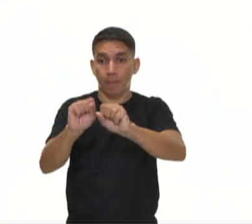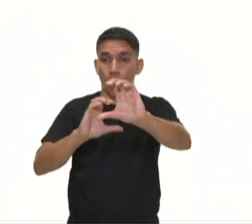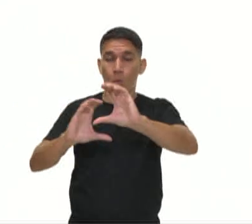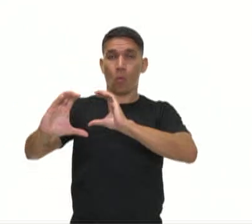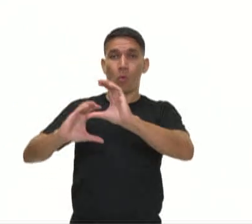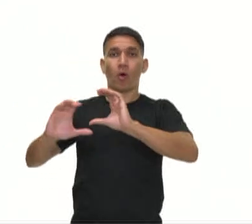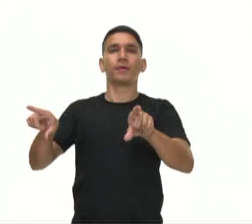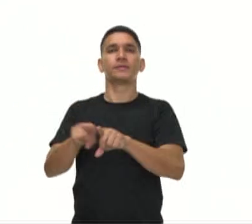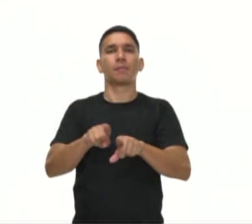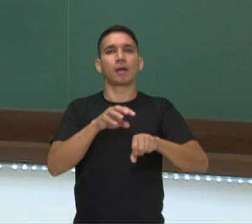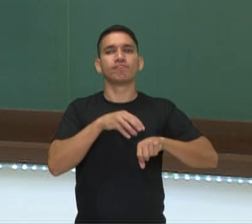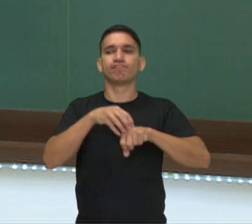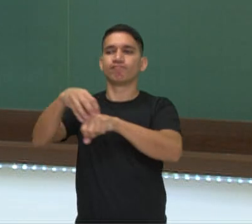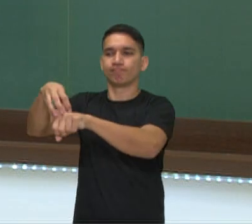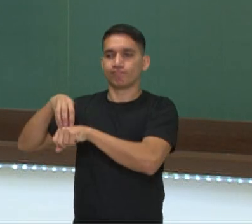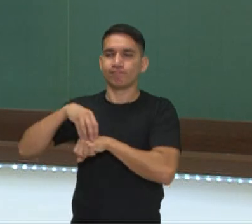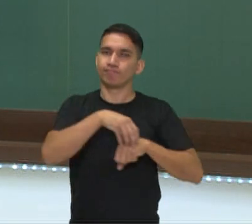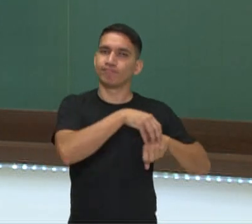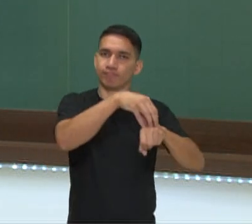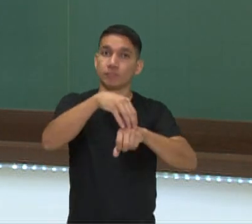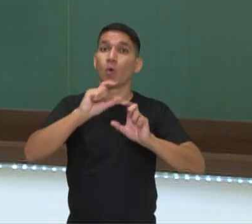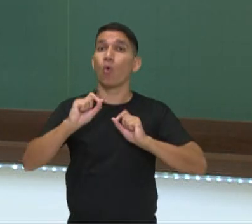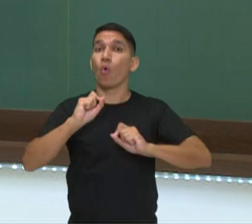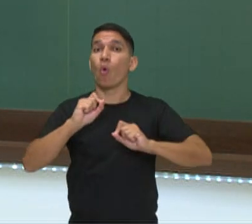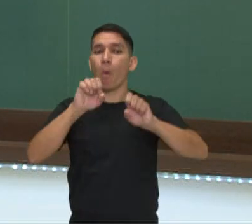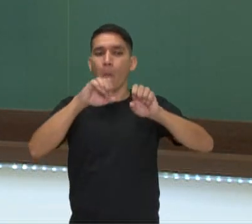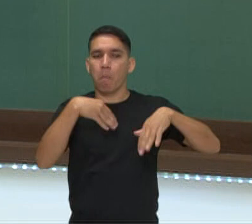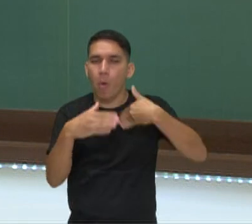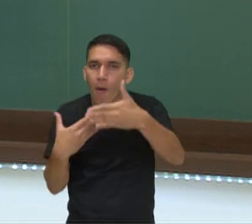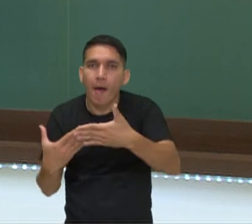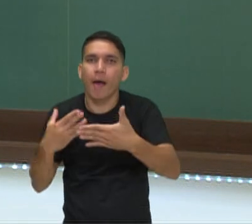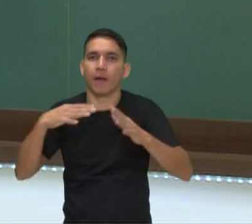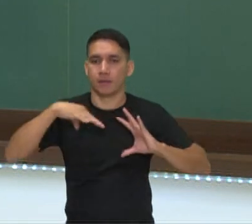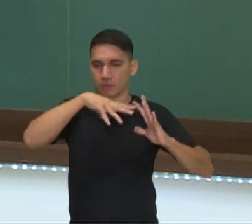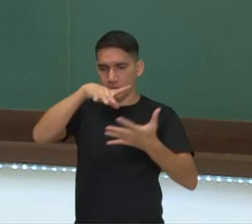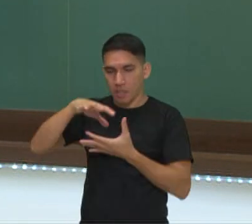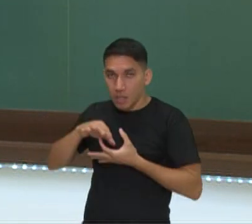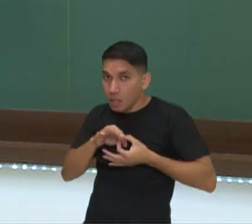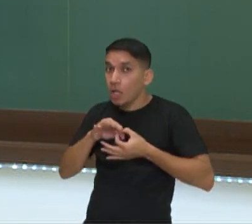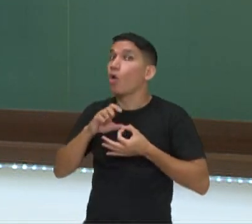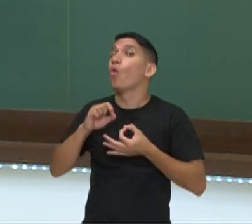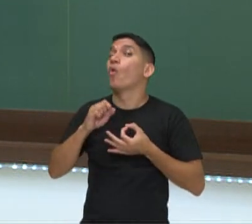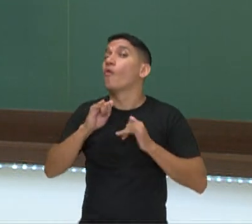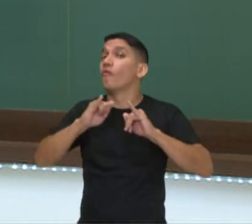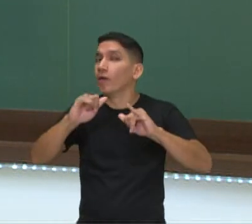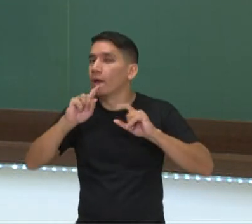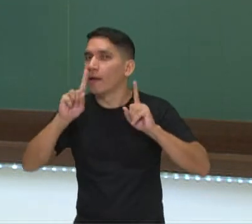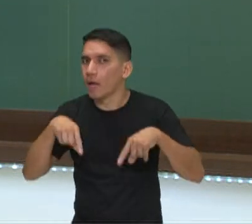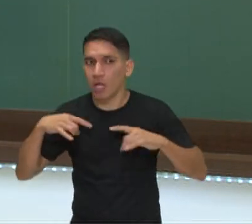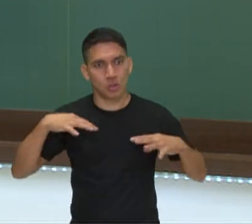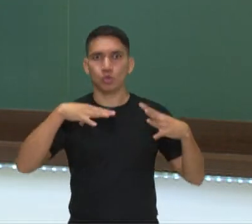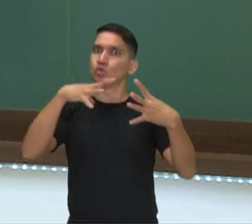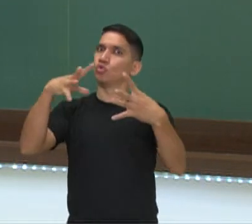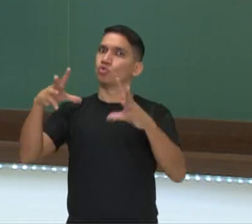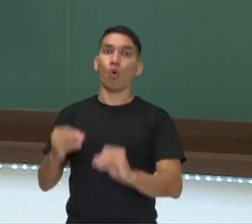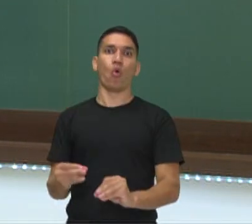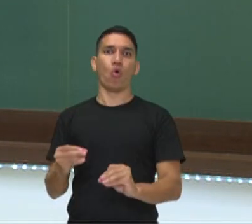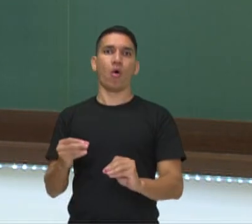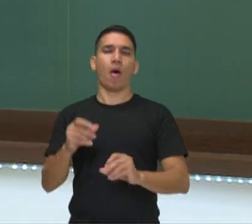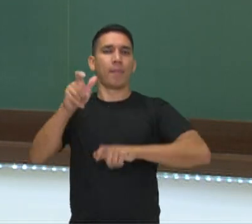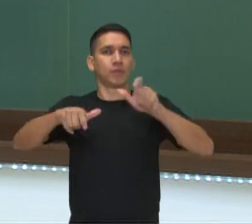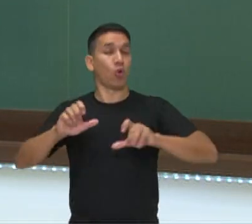e transporte. Ou seja, no processo de globalização, eles dizem que todas as pessoas, ou aqui, a maior